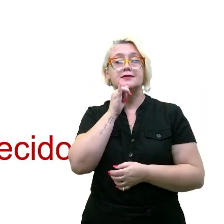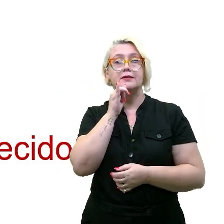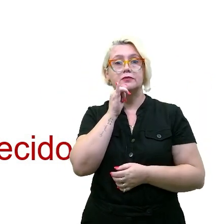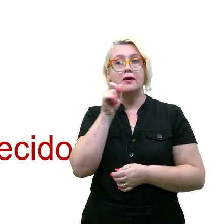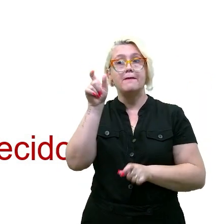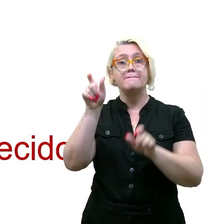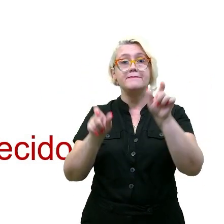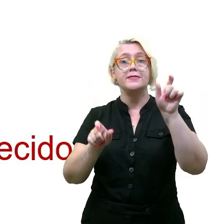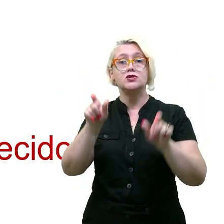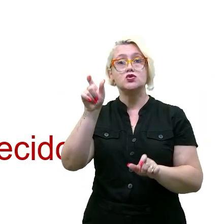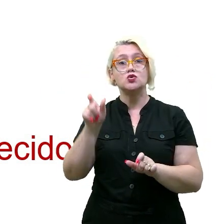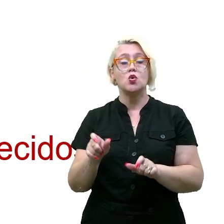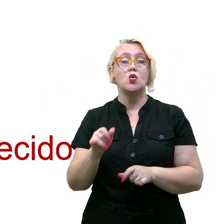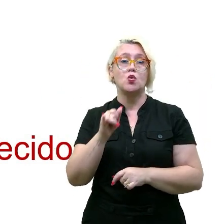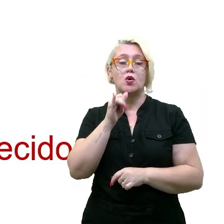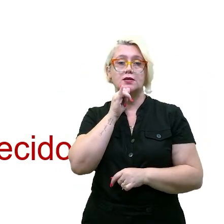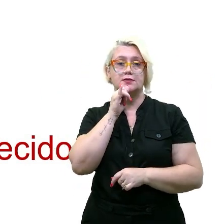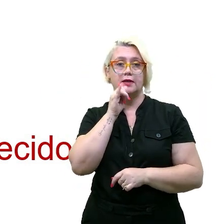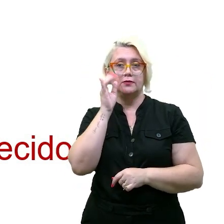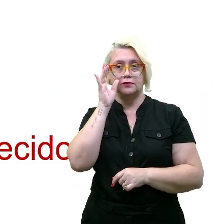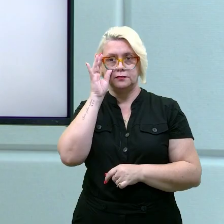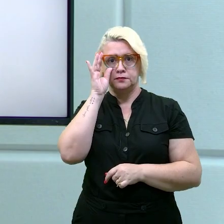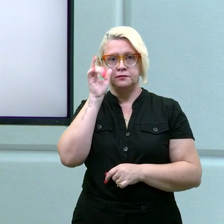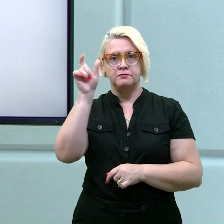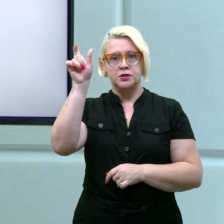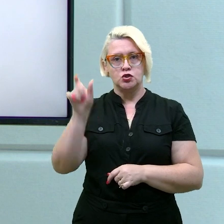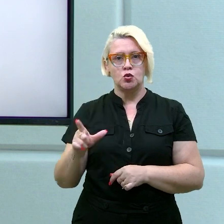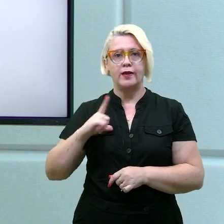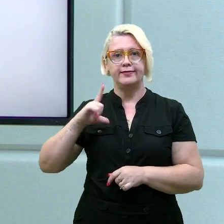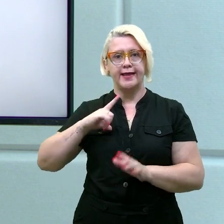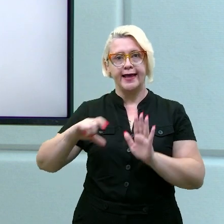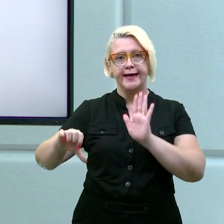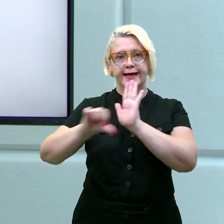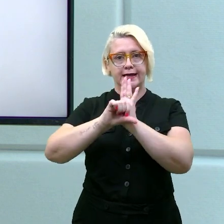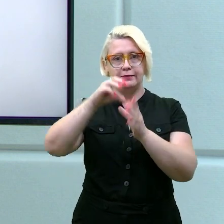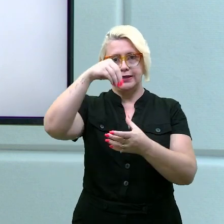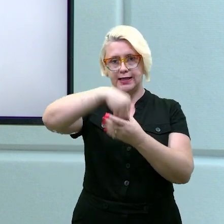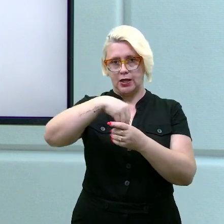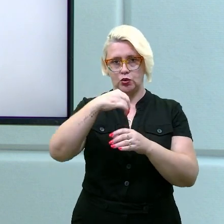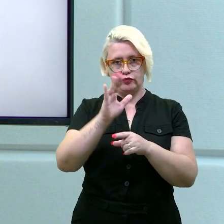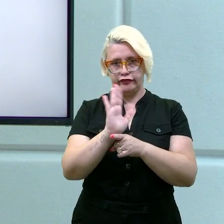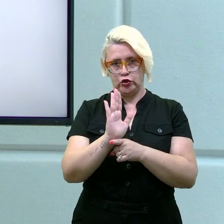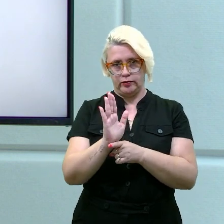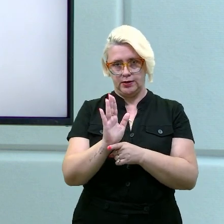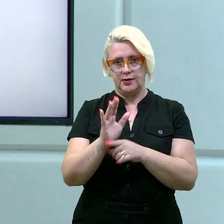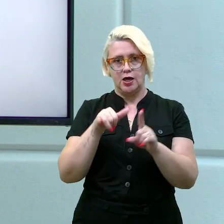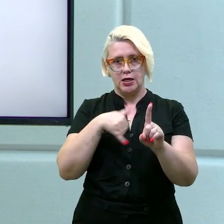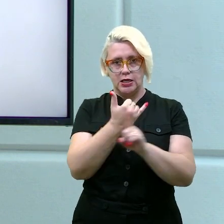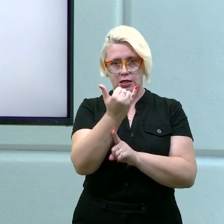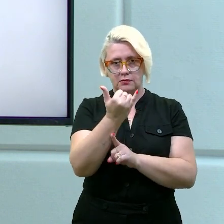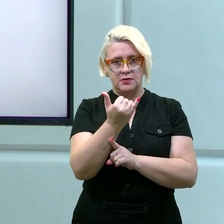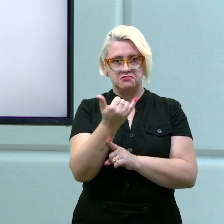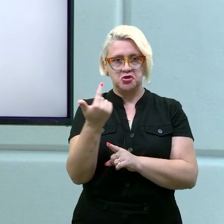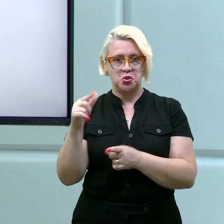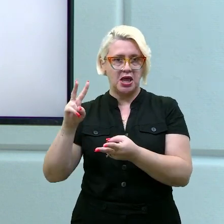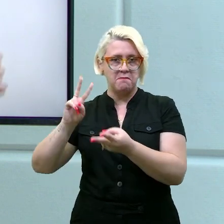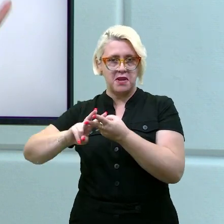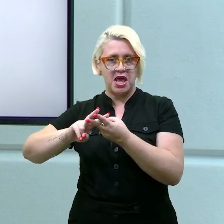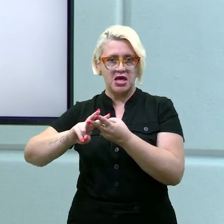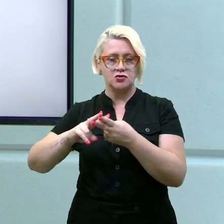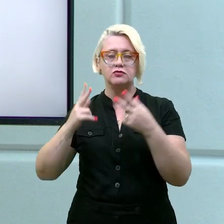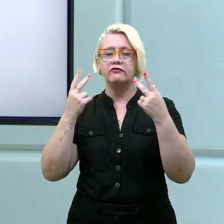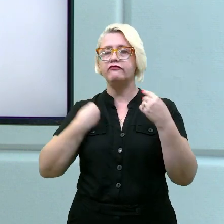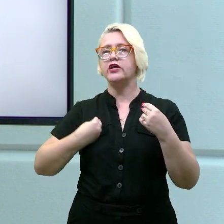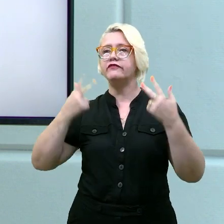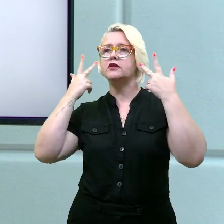pessoas que cometem, né, lá no filme, um ato de bullying e não são punidas e ficam